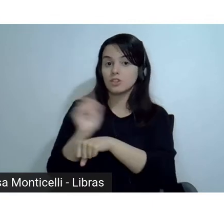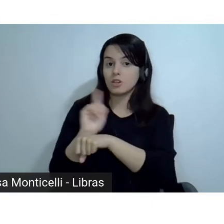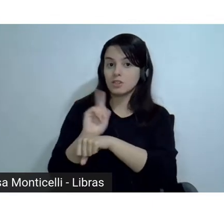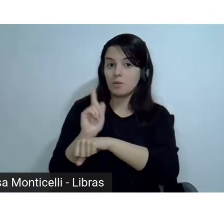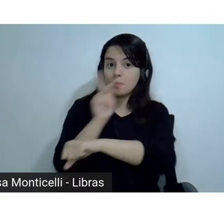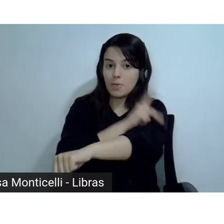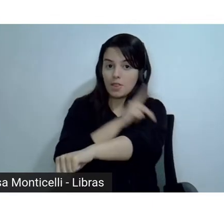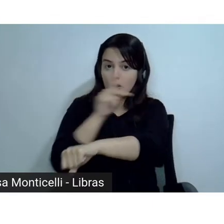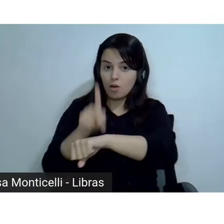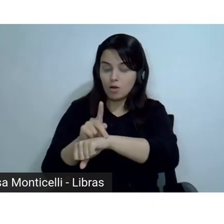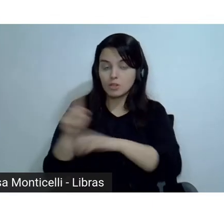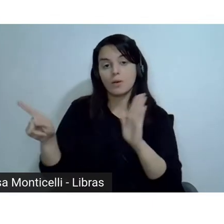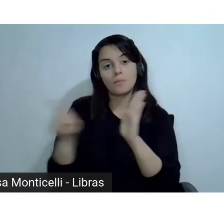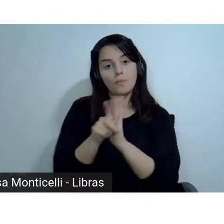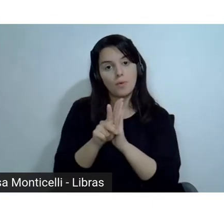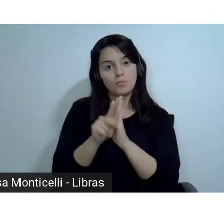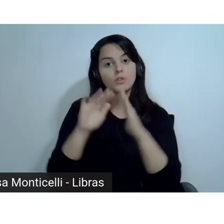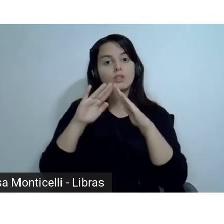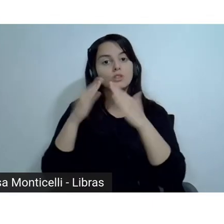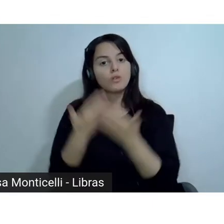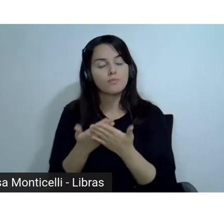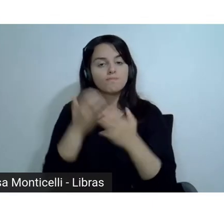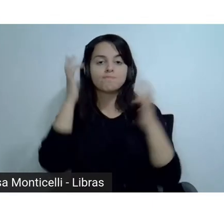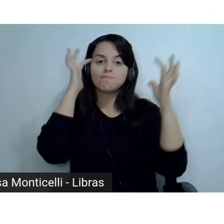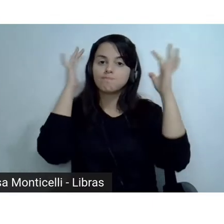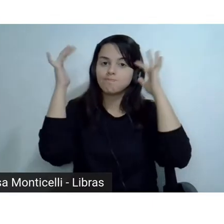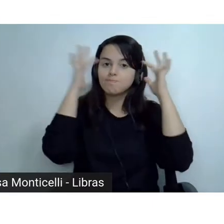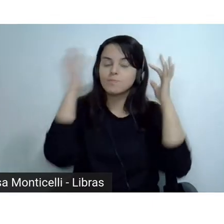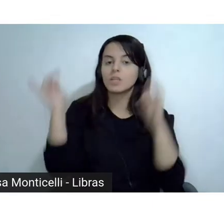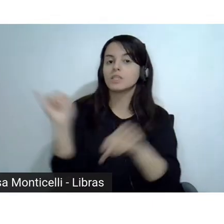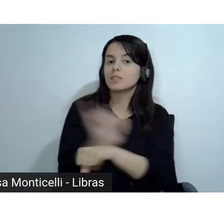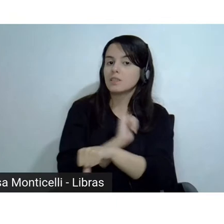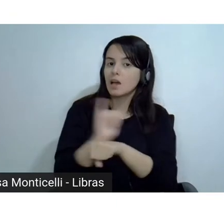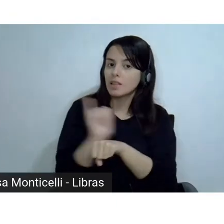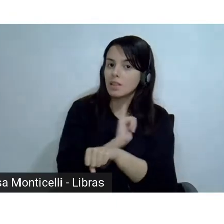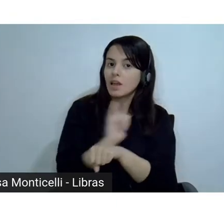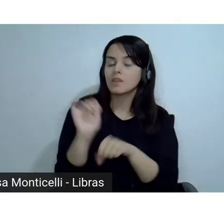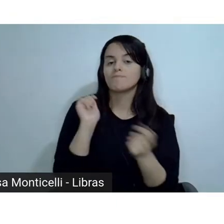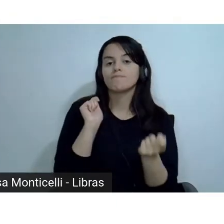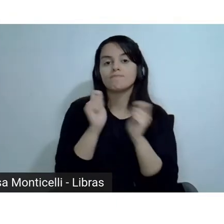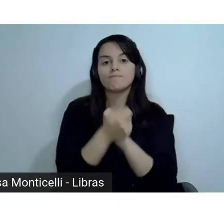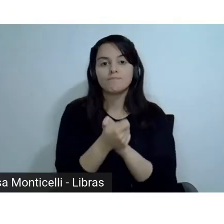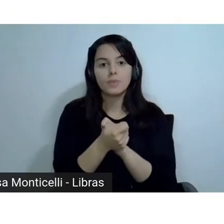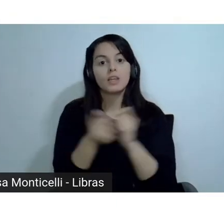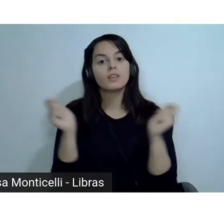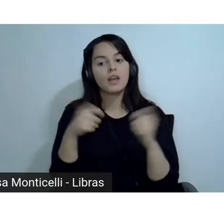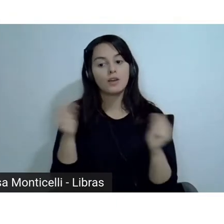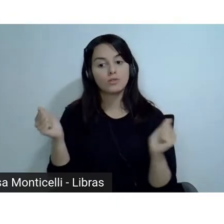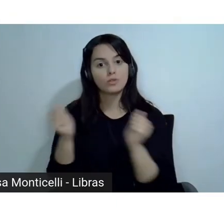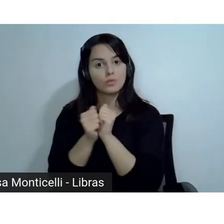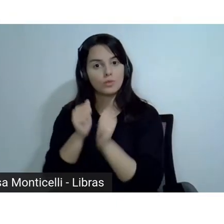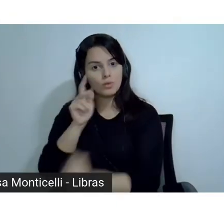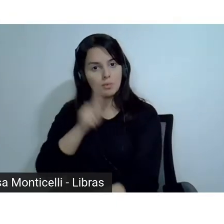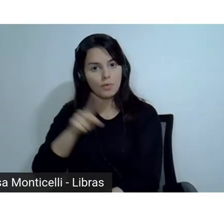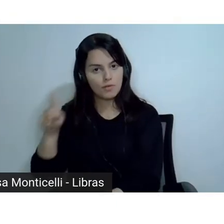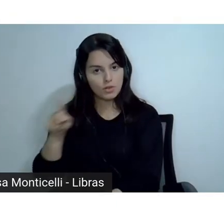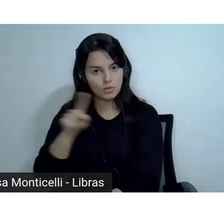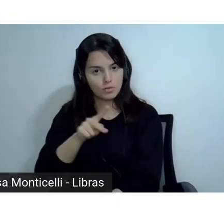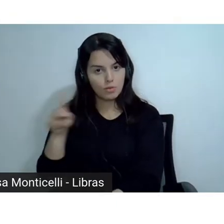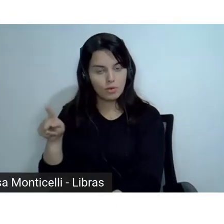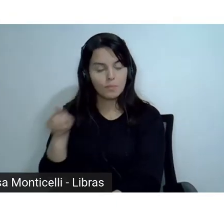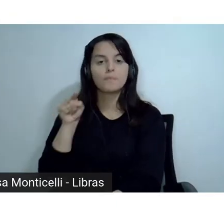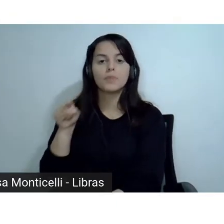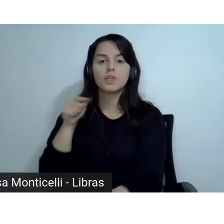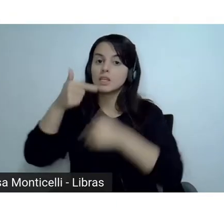estar, então, pensando outras estratégias para que, com os professores, possam trabalhar em prol,